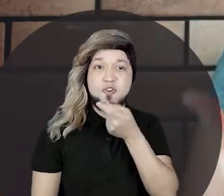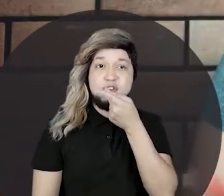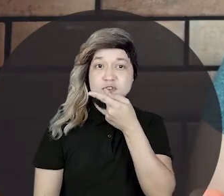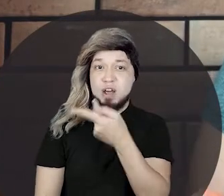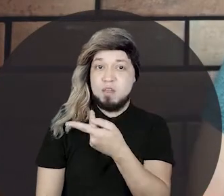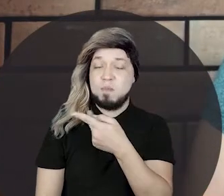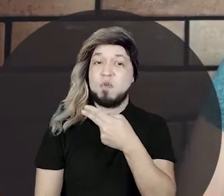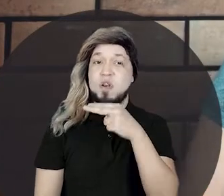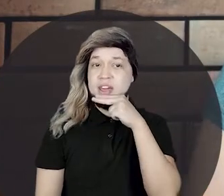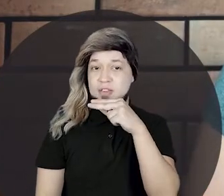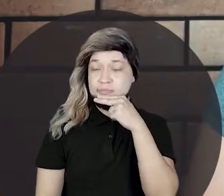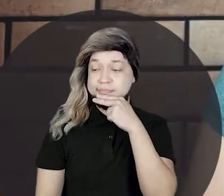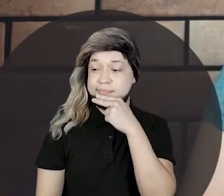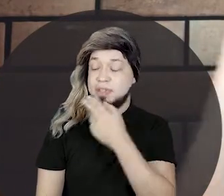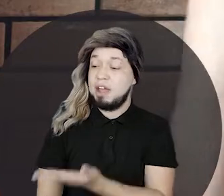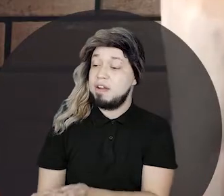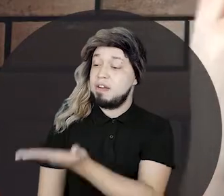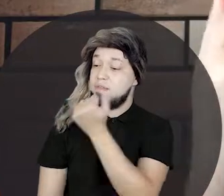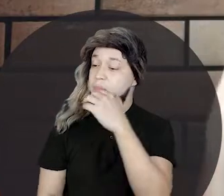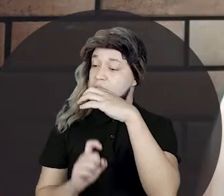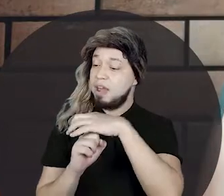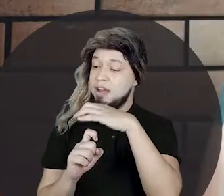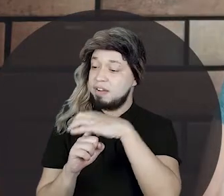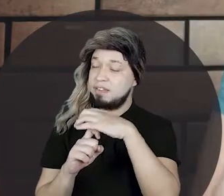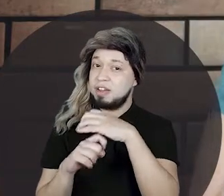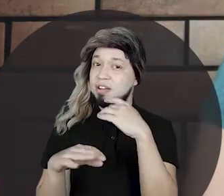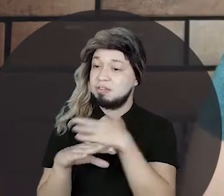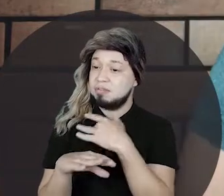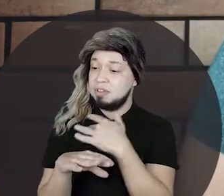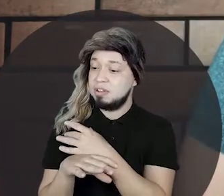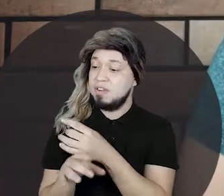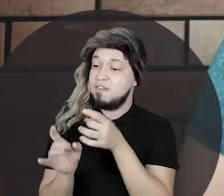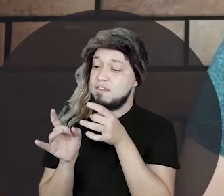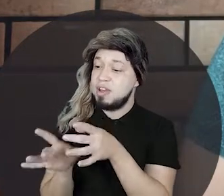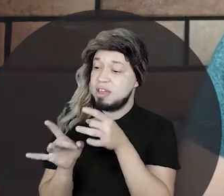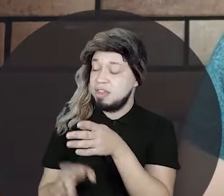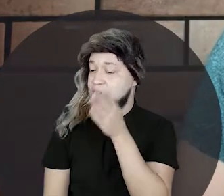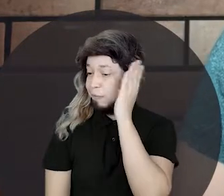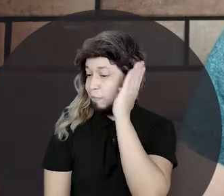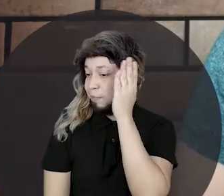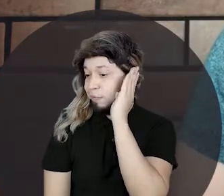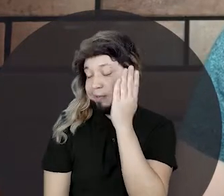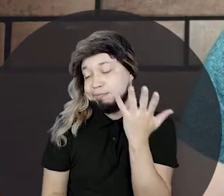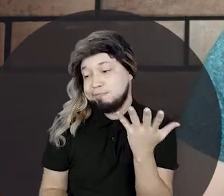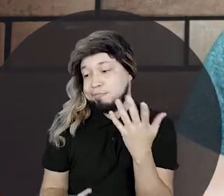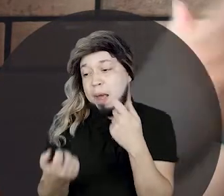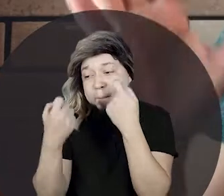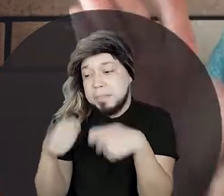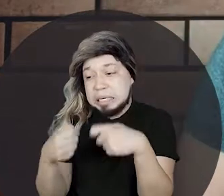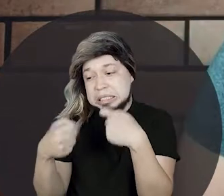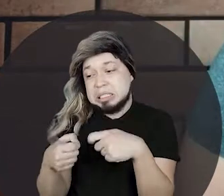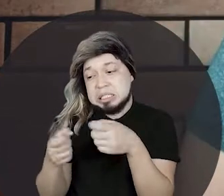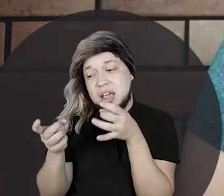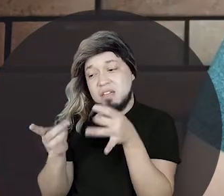falou para o neto. Meu filho, vamos lá na feira da cidade, vamos vender nosso jumento. É o jeito, vamos ter que